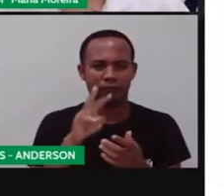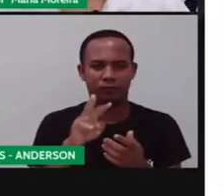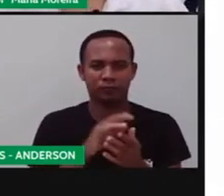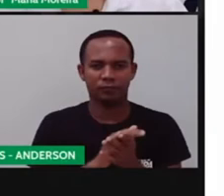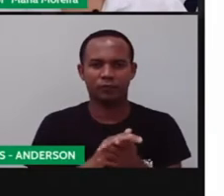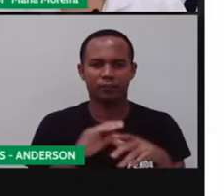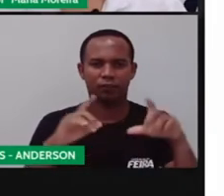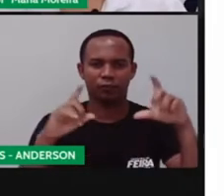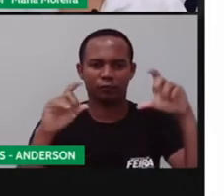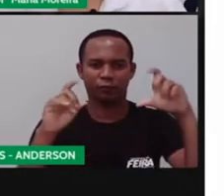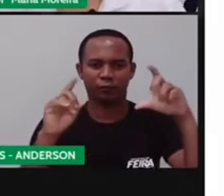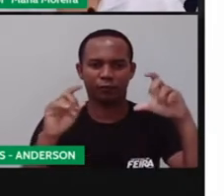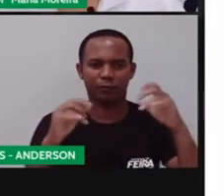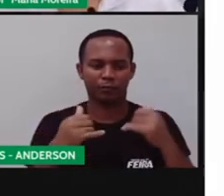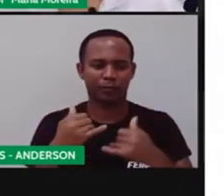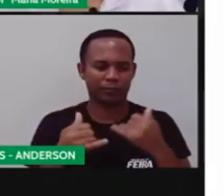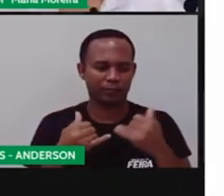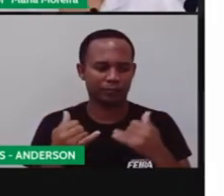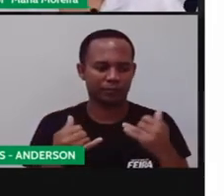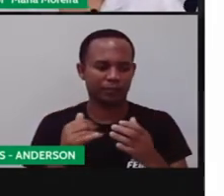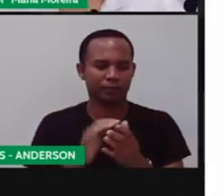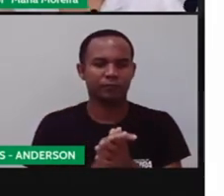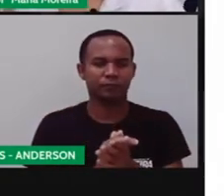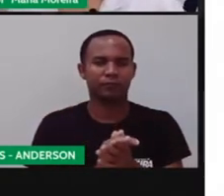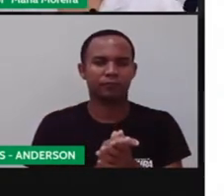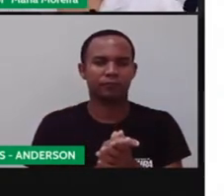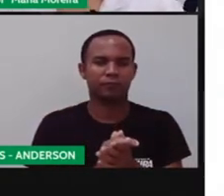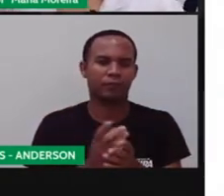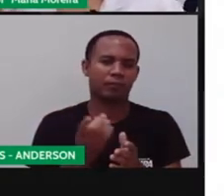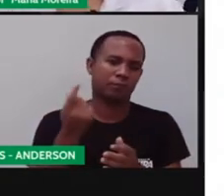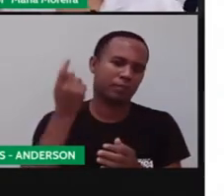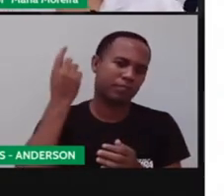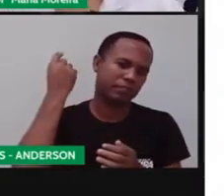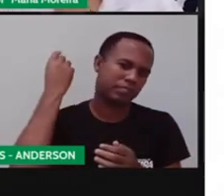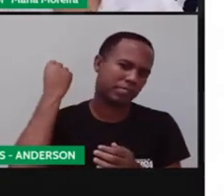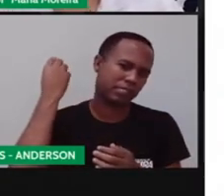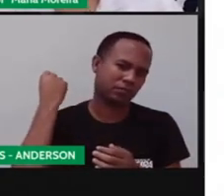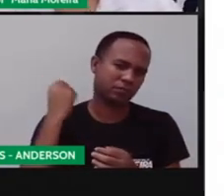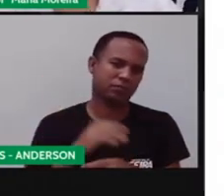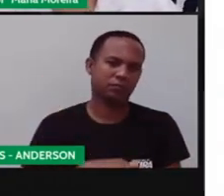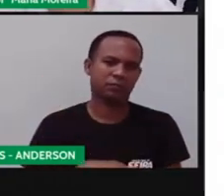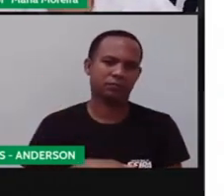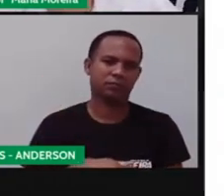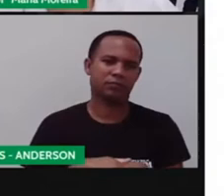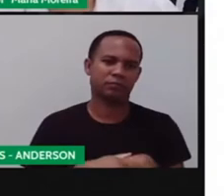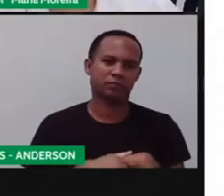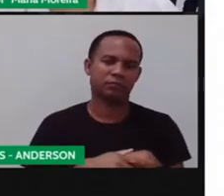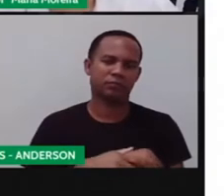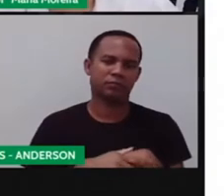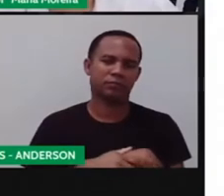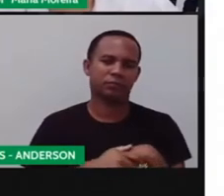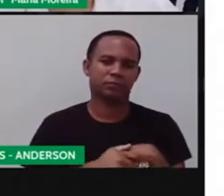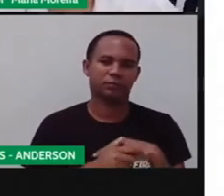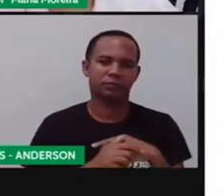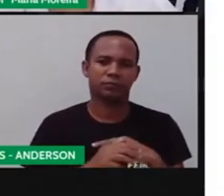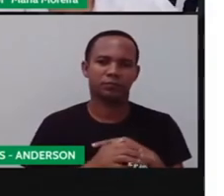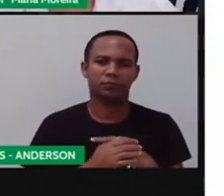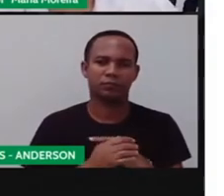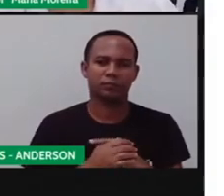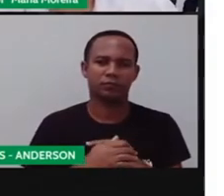aí. Um brinquedo, né? Um avião antigo, bem antigo. Não é isso? Vamos aqui.